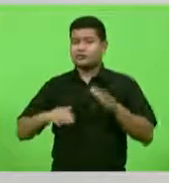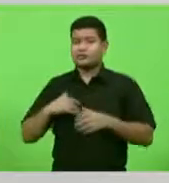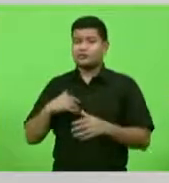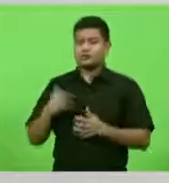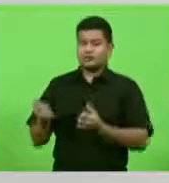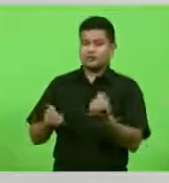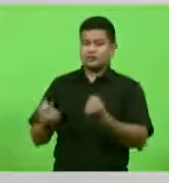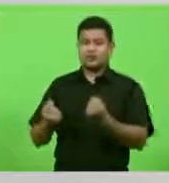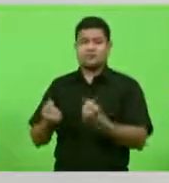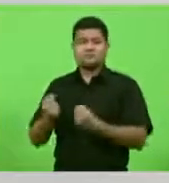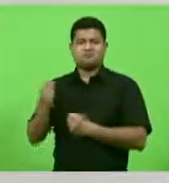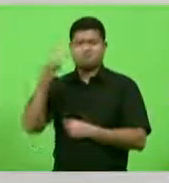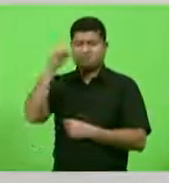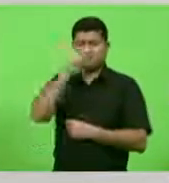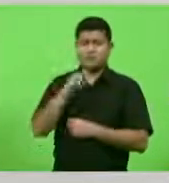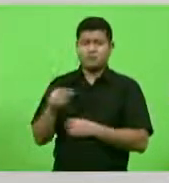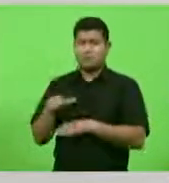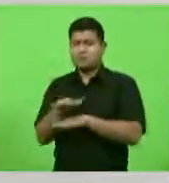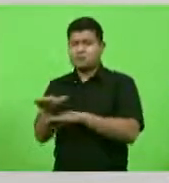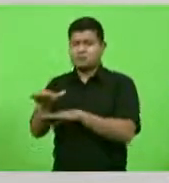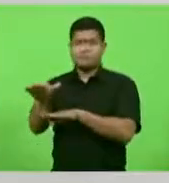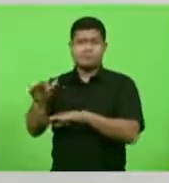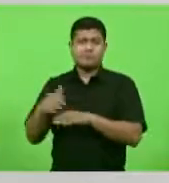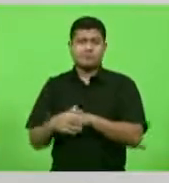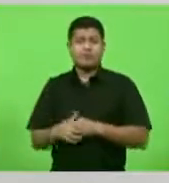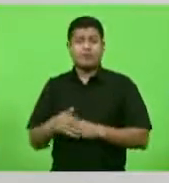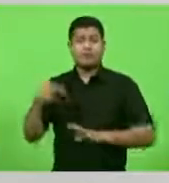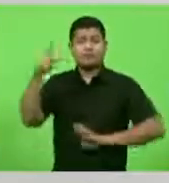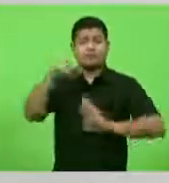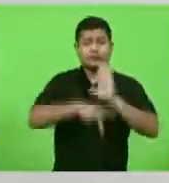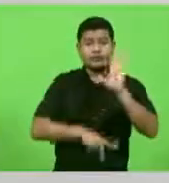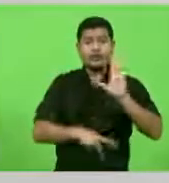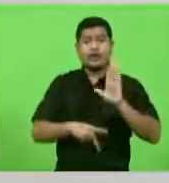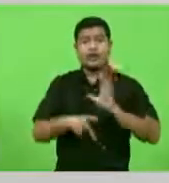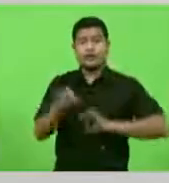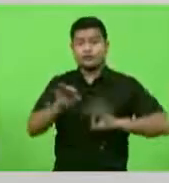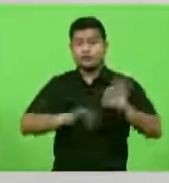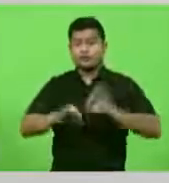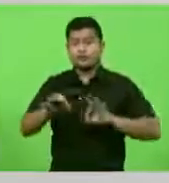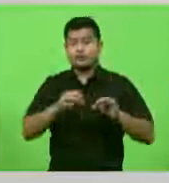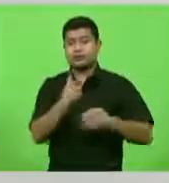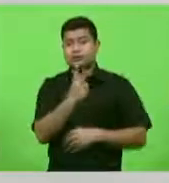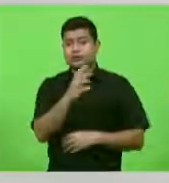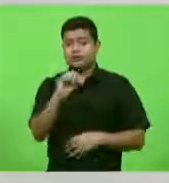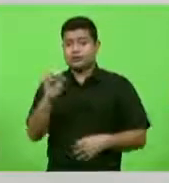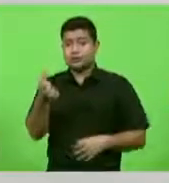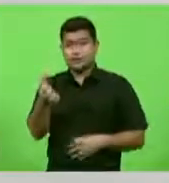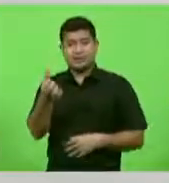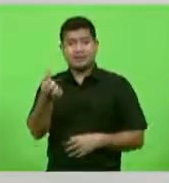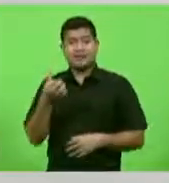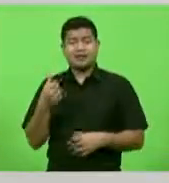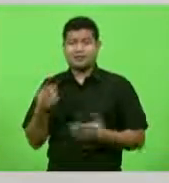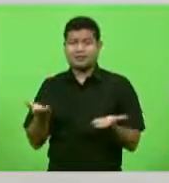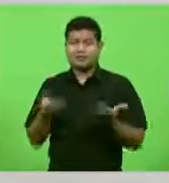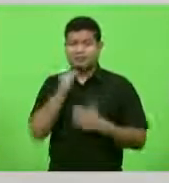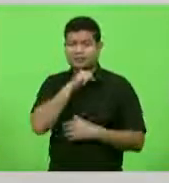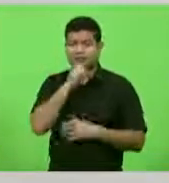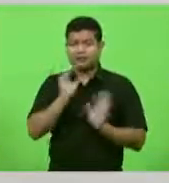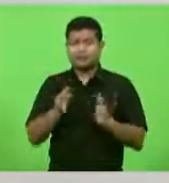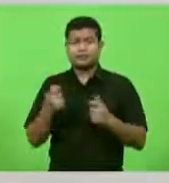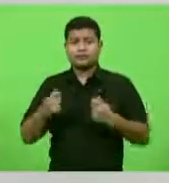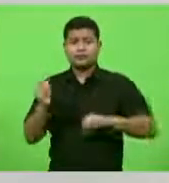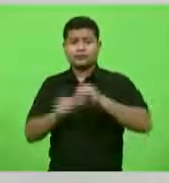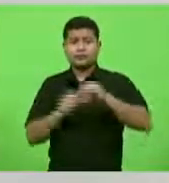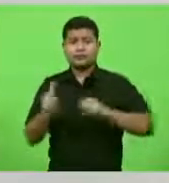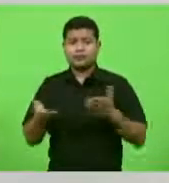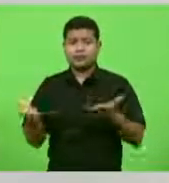Este projeto já foi construído no ano 2006. Então, ele está velho, ele precisa ser atualizado. E aí, o